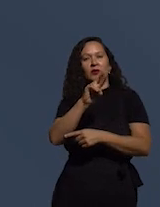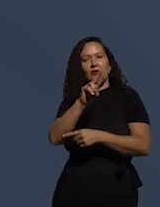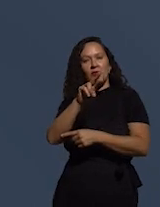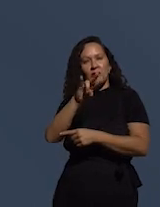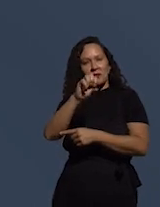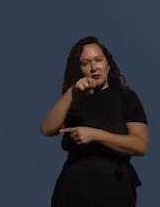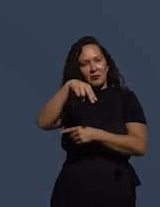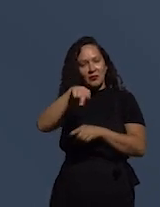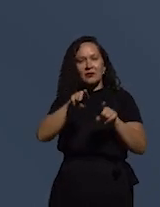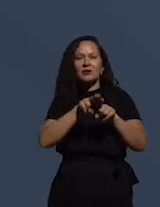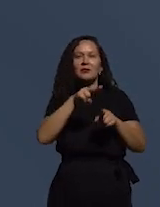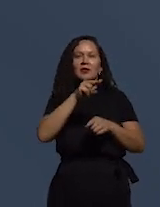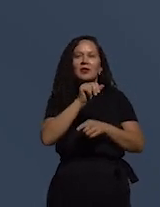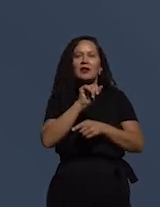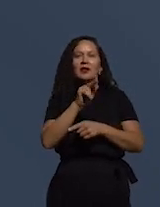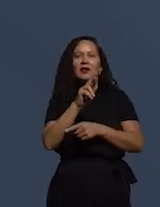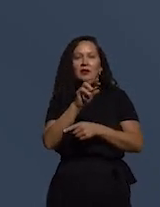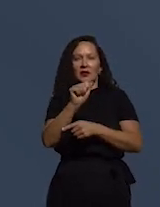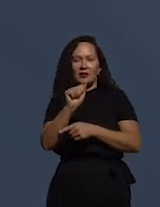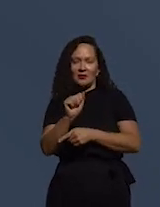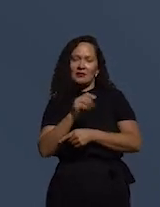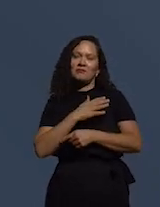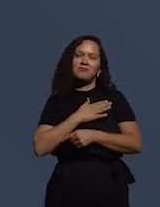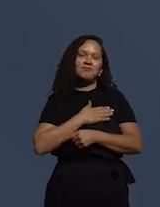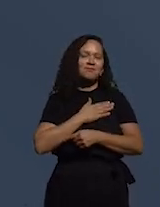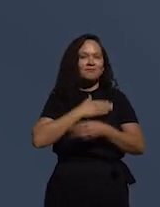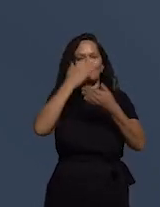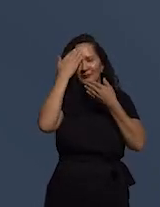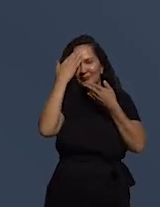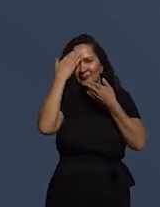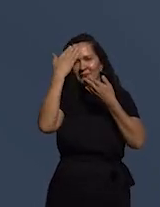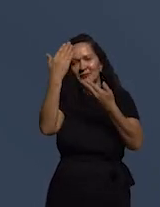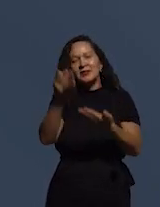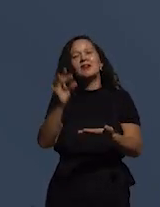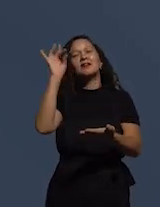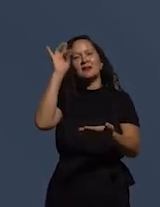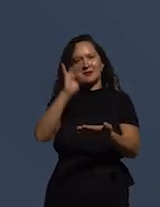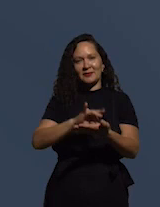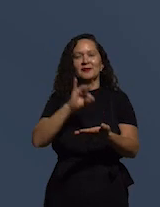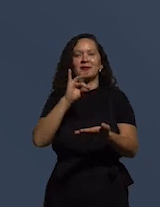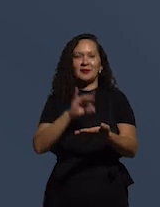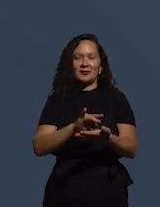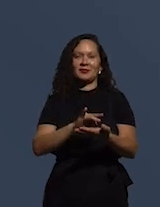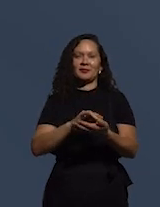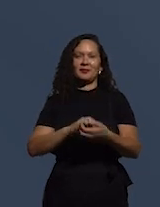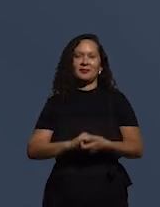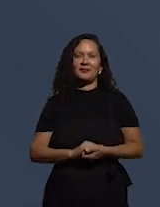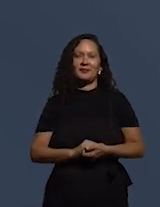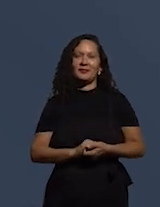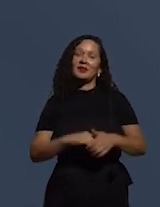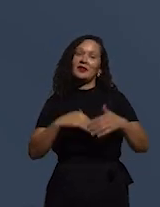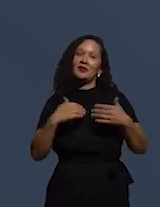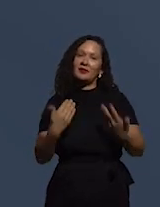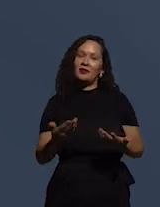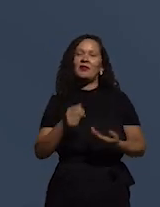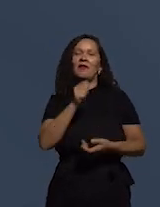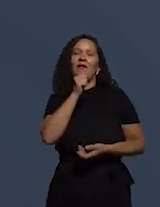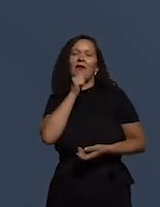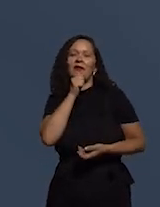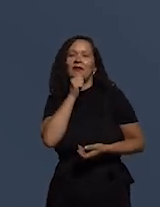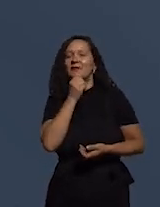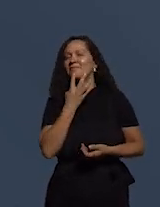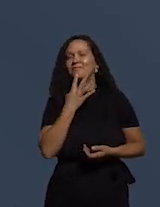Nayara Young, ficam aqui os meus agradecimentos. Para os que ainda não